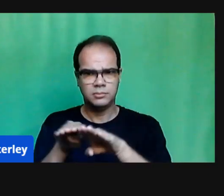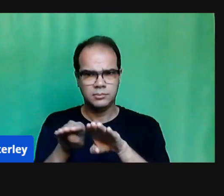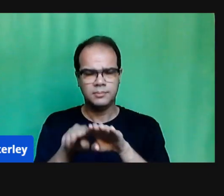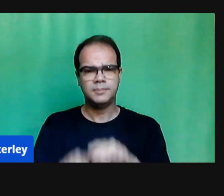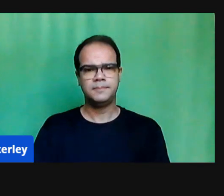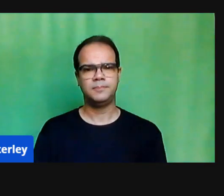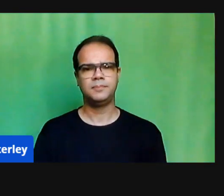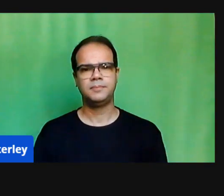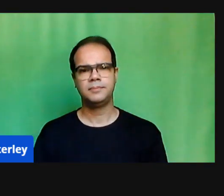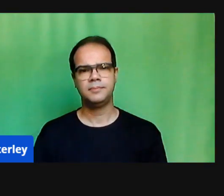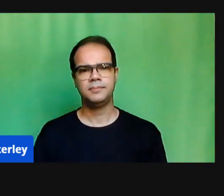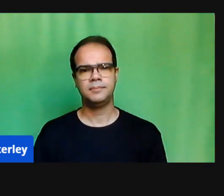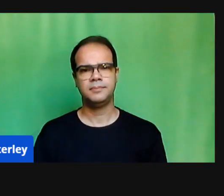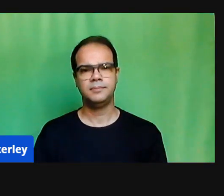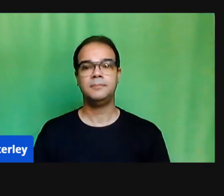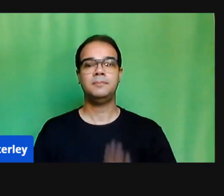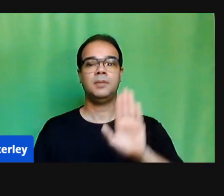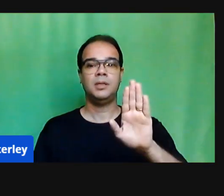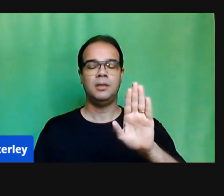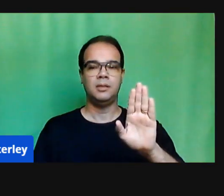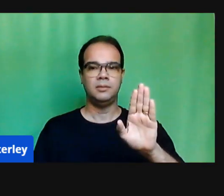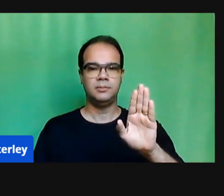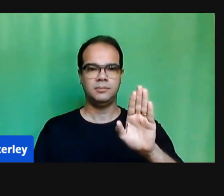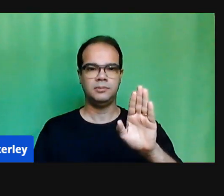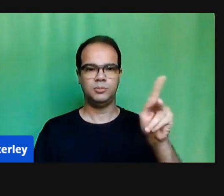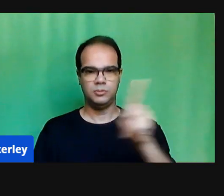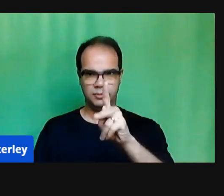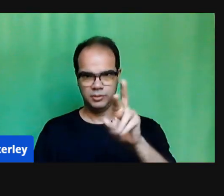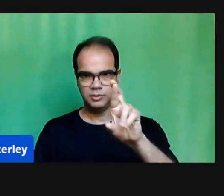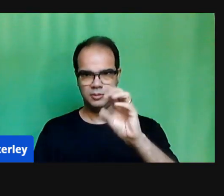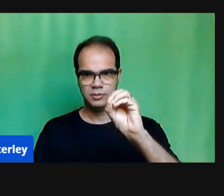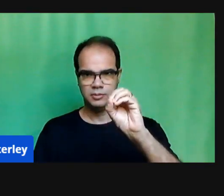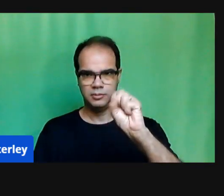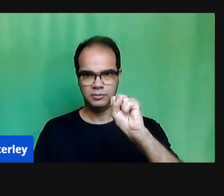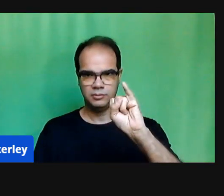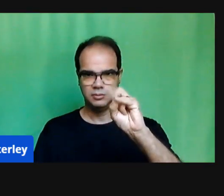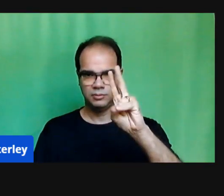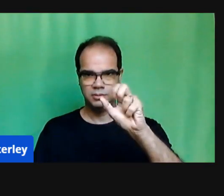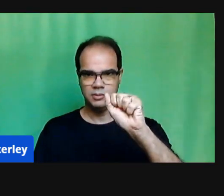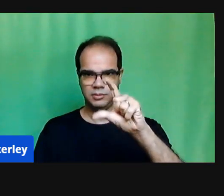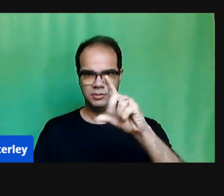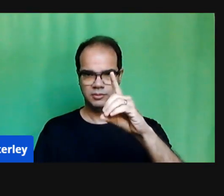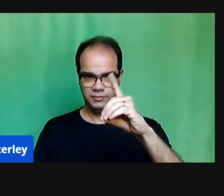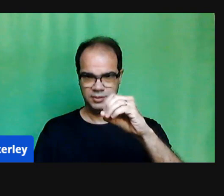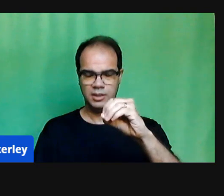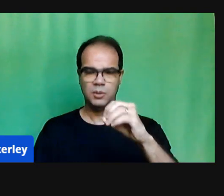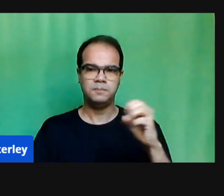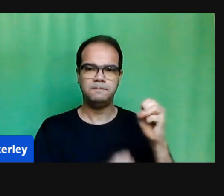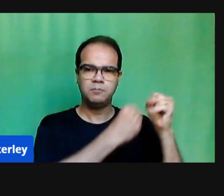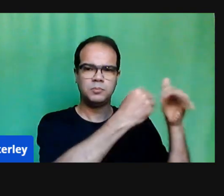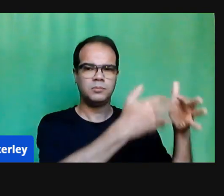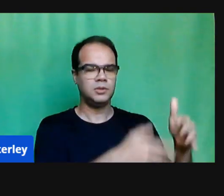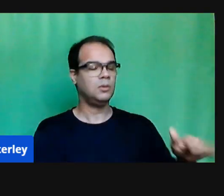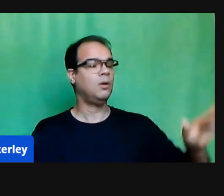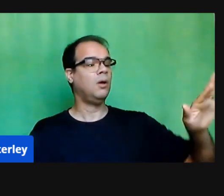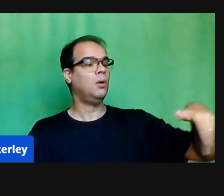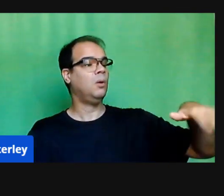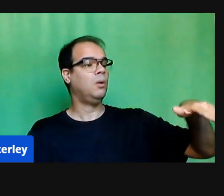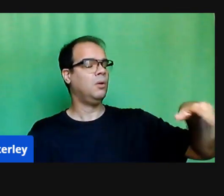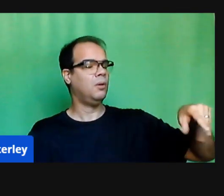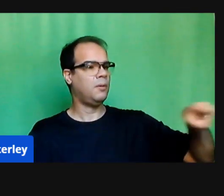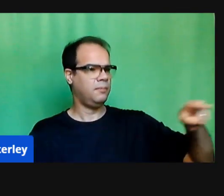mas o que eu dizia sempre para a nossa equipe, nós vamos fazer o que é possível. Não podemos adoecer